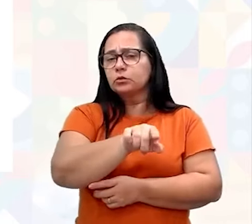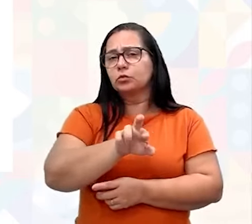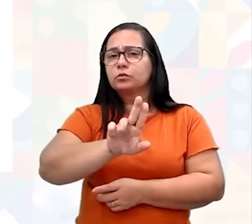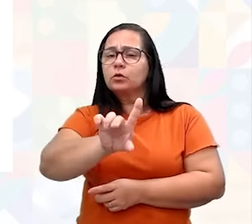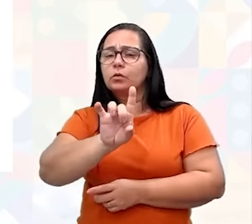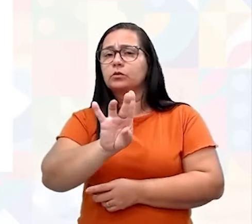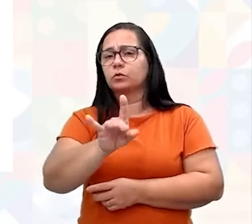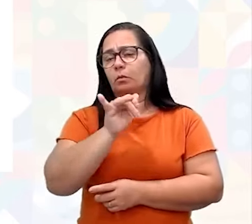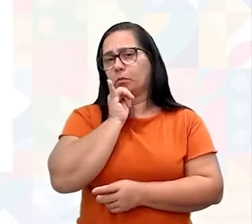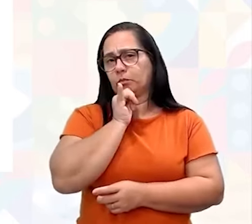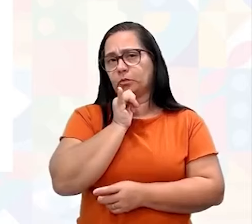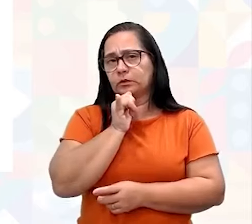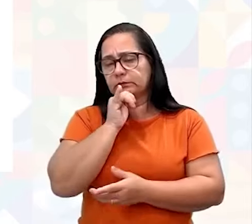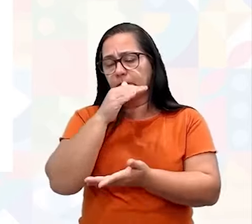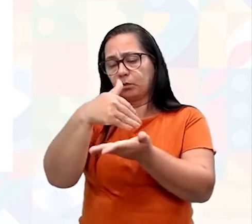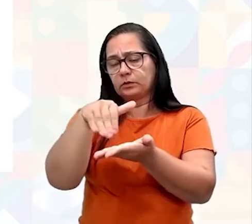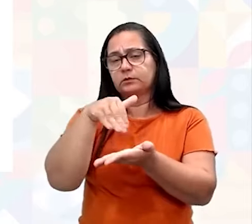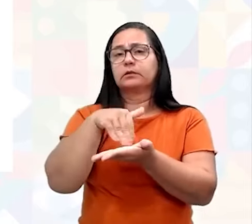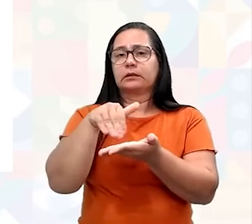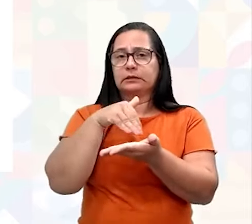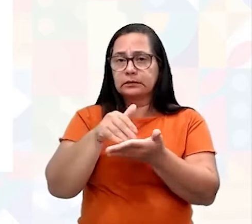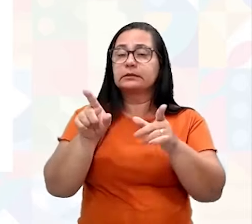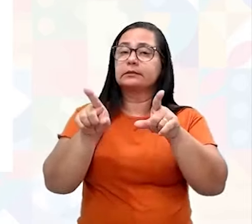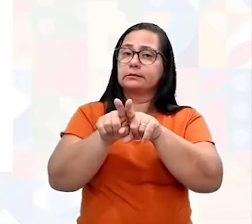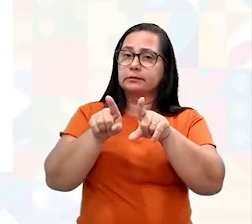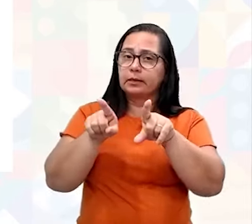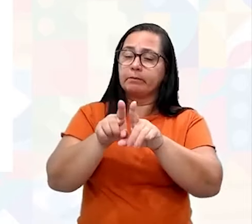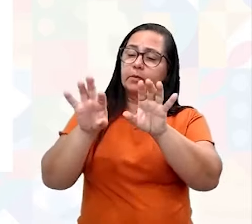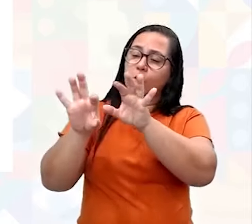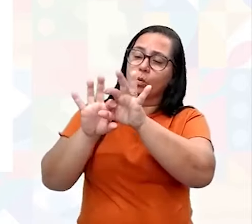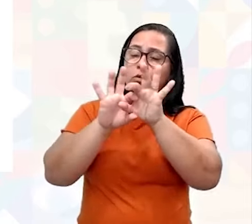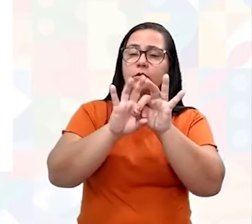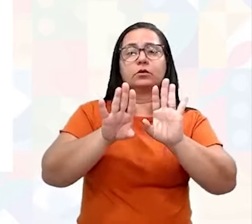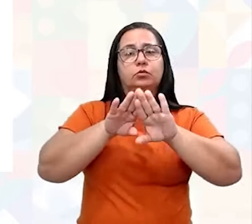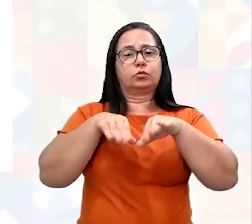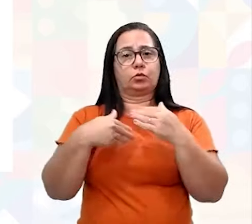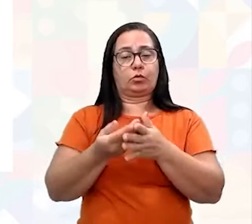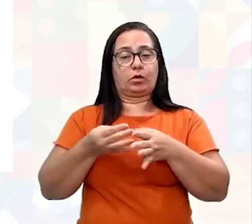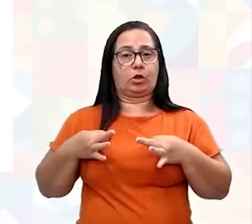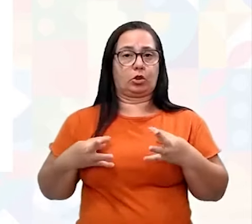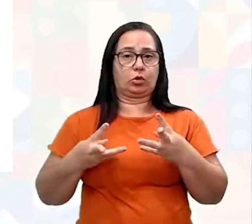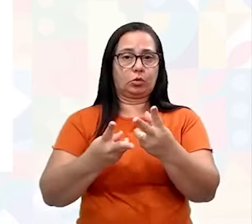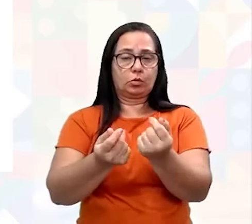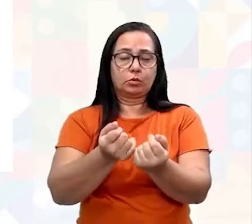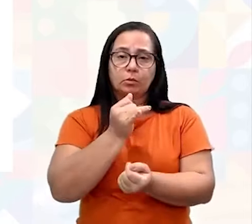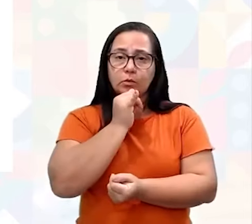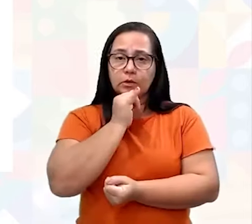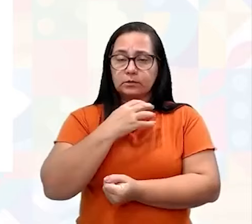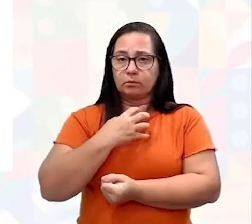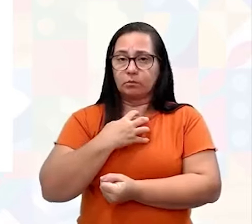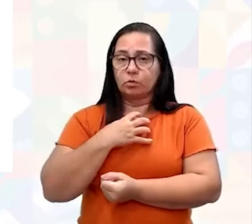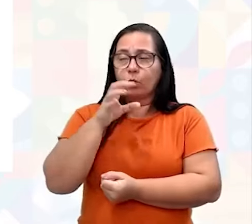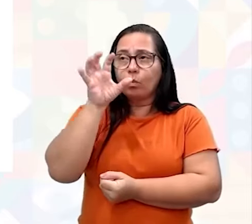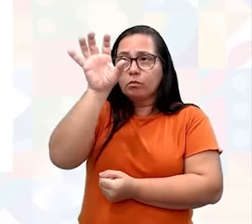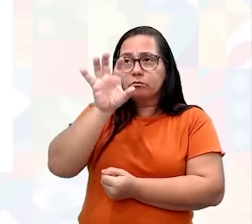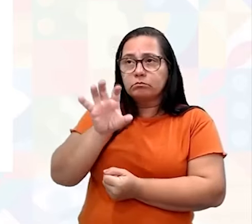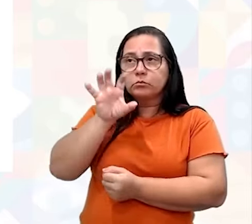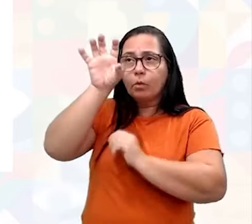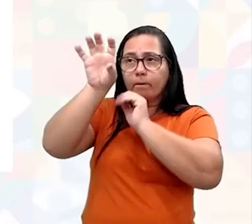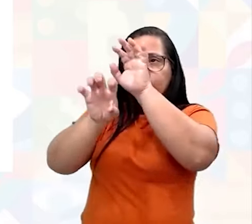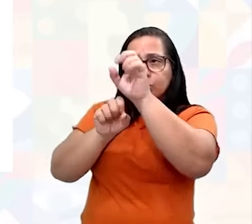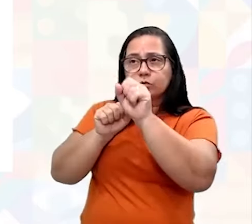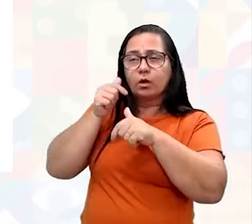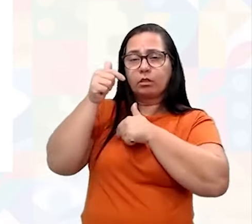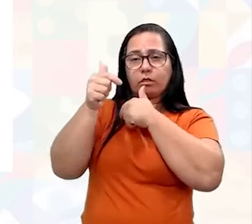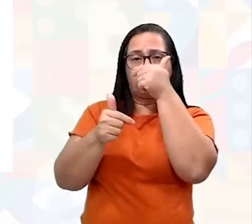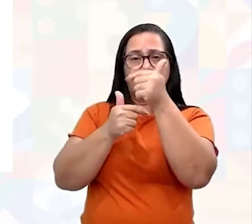gente, essa questão da secretaria. Envolve o contexto como um todo. Eu estou em uma região e eu estou em busca de trabalho. Então